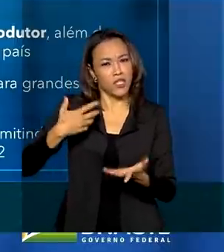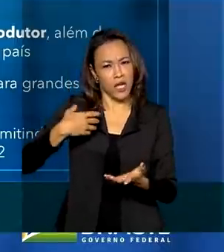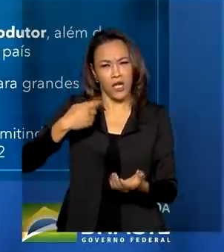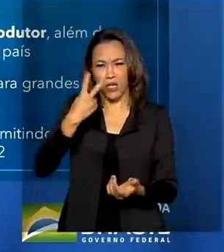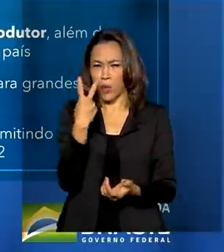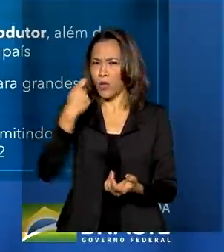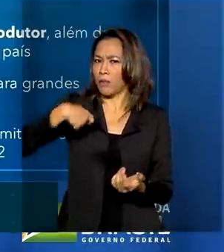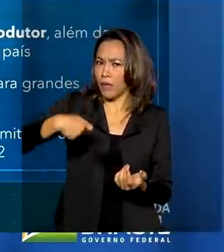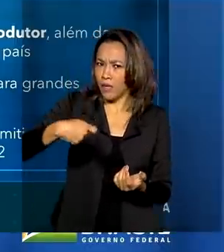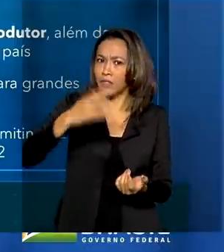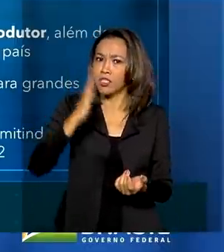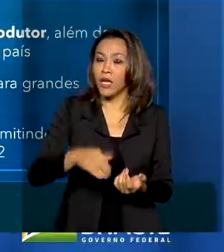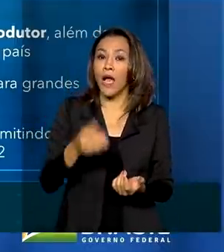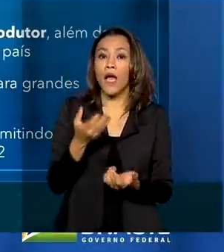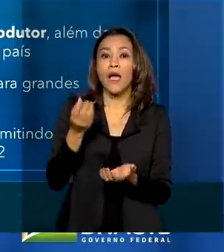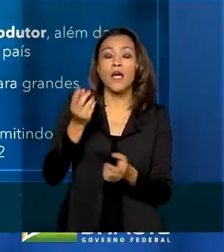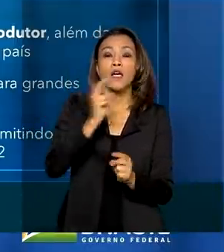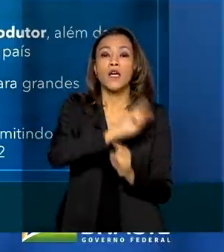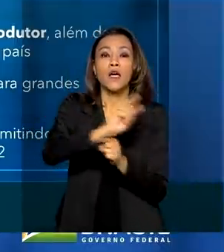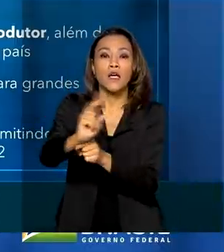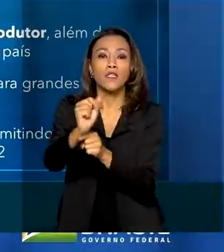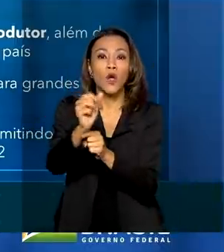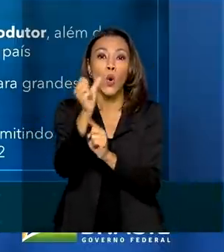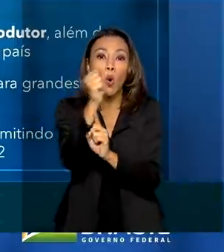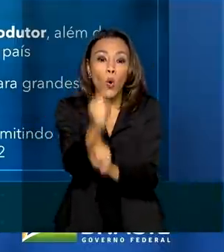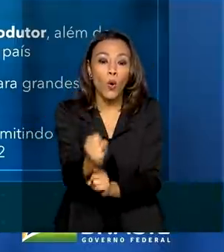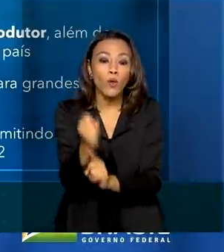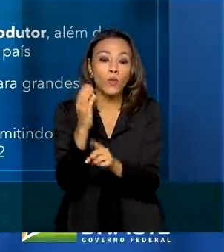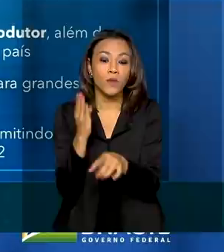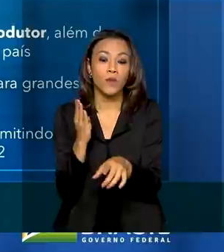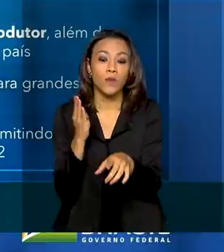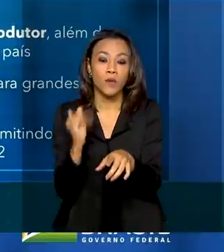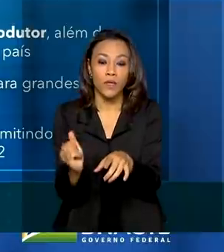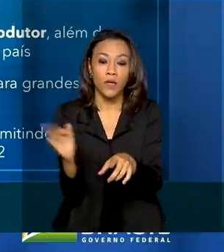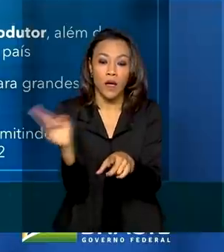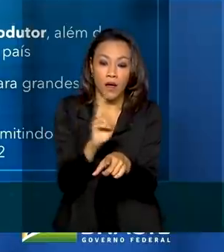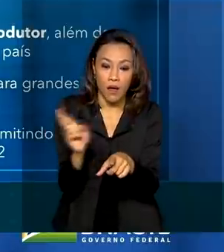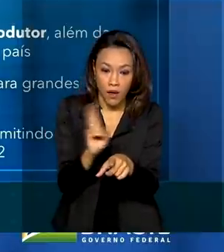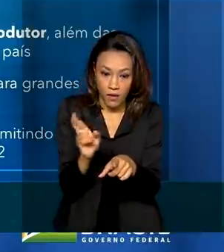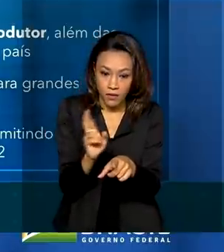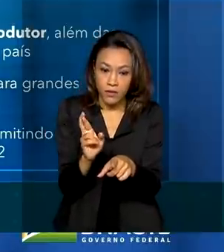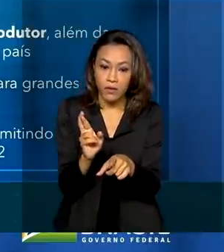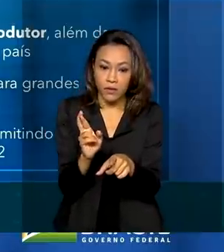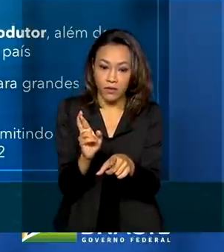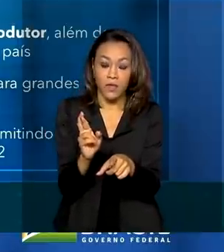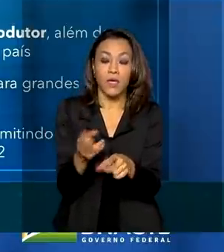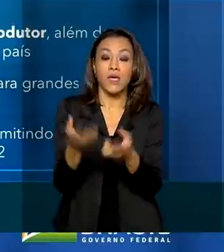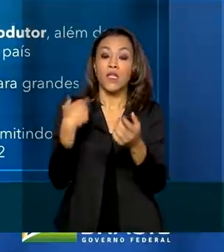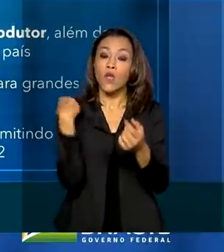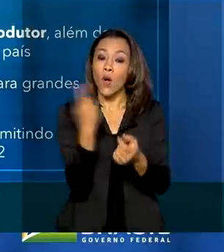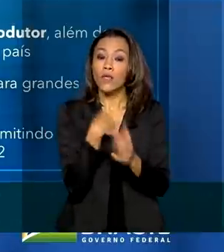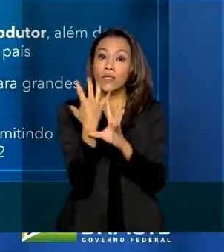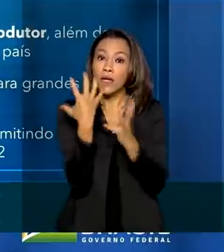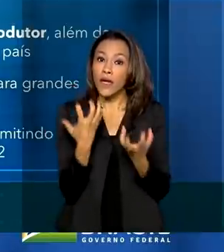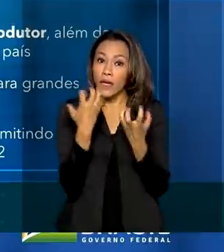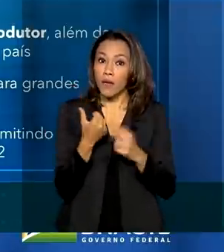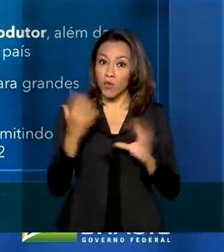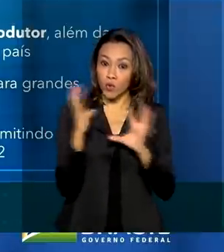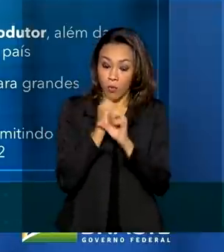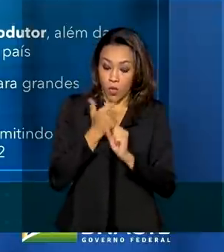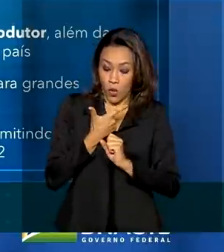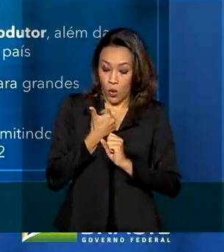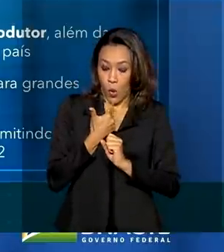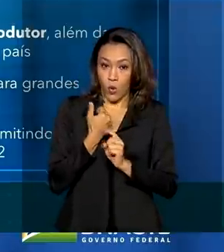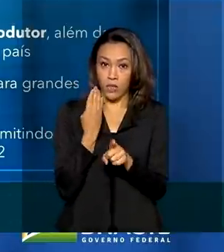nós já emprestamos 8 bilhões de reais. E a nossa expectativa é ter os 12 bilhões 100